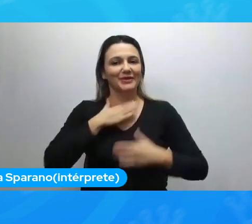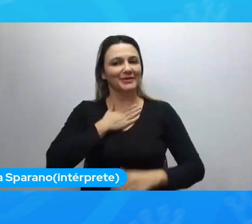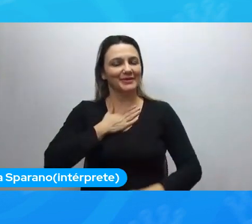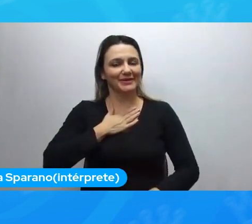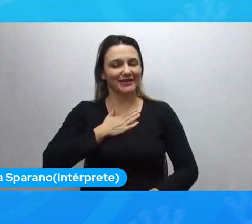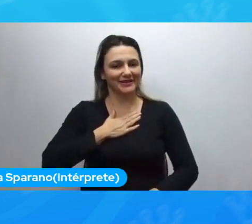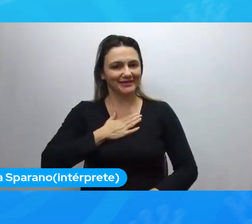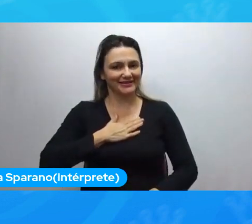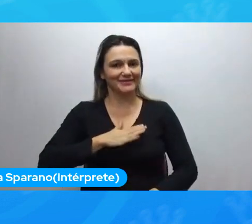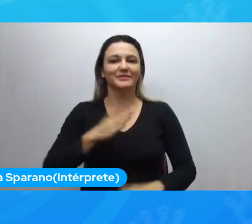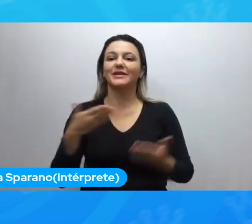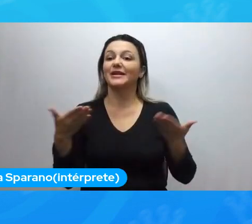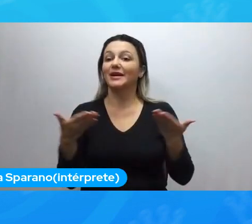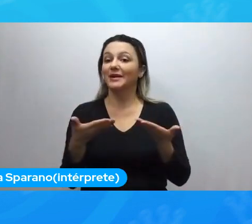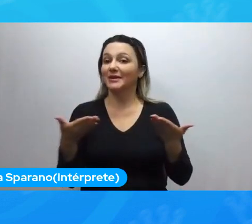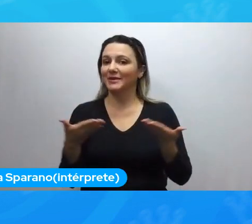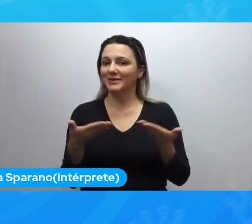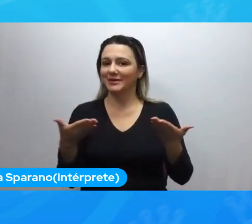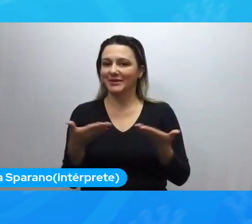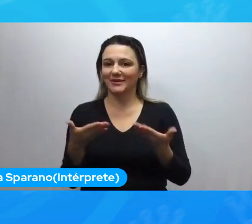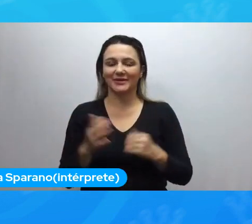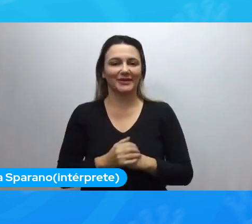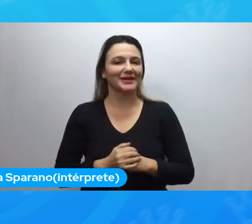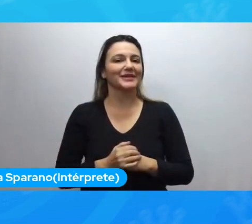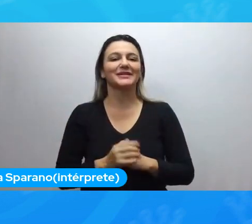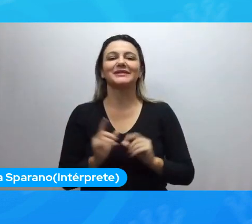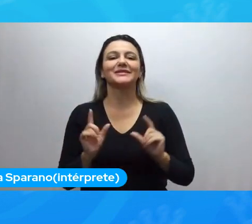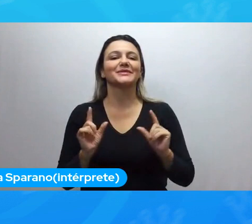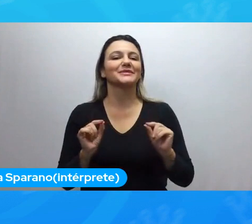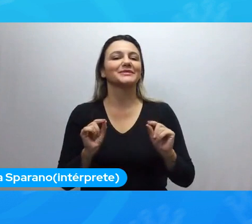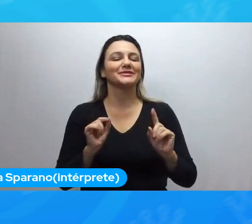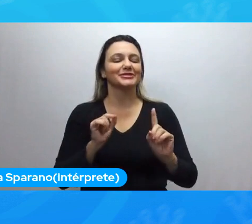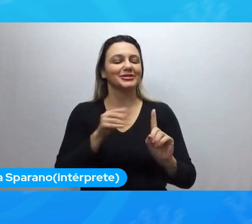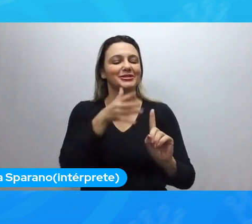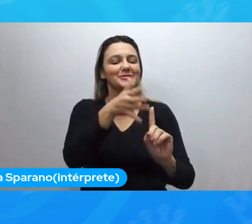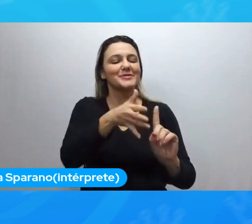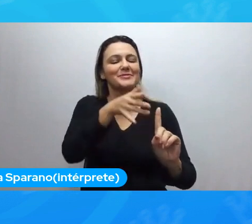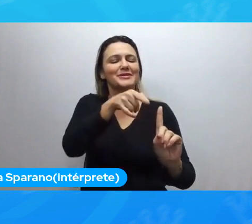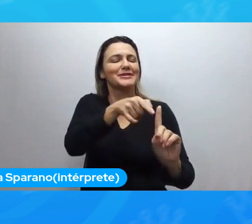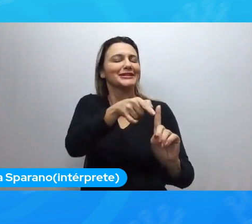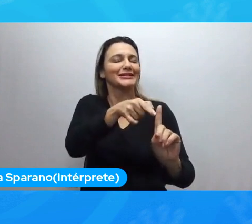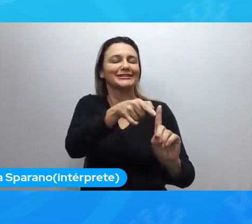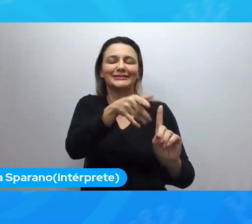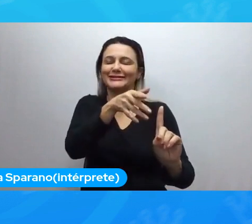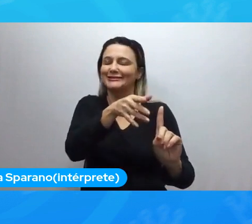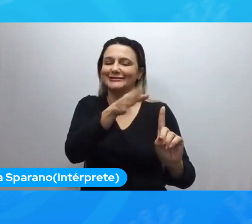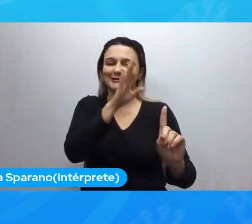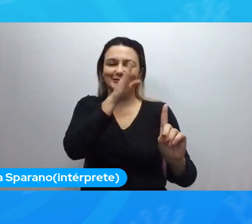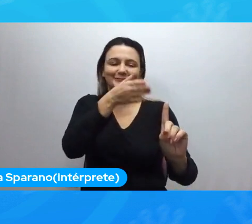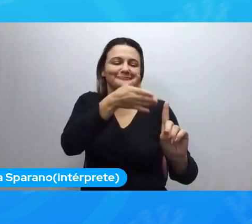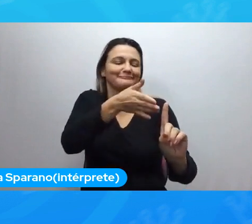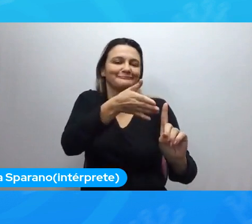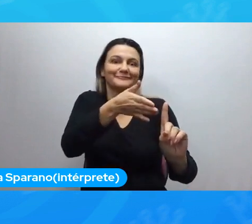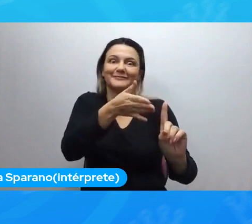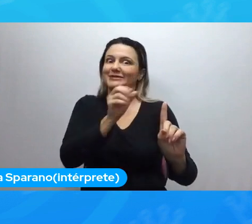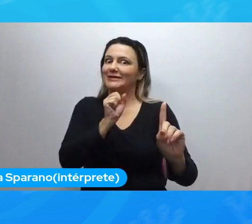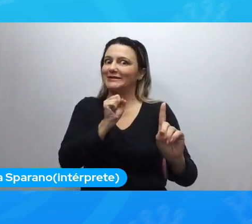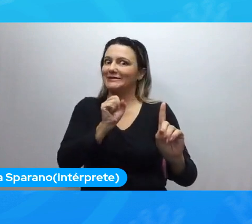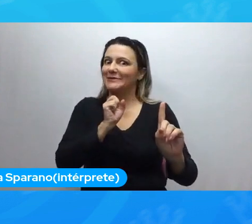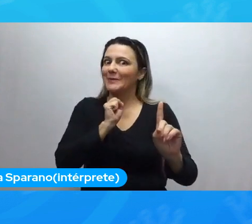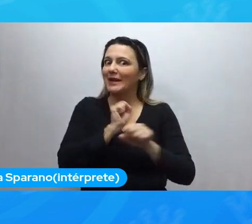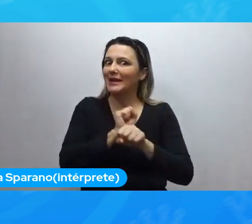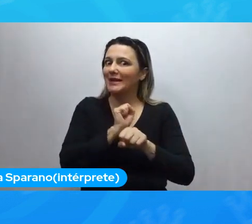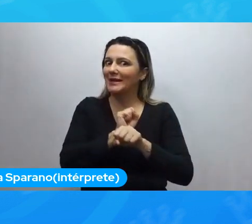E agora é nada mais, nada menos que uma keynote extremamente esperada. Eu sou muito suspeita a falar porque